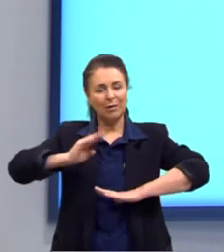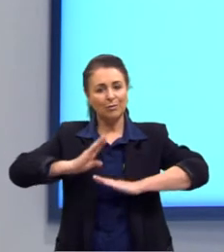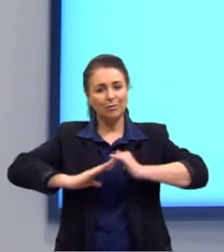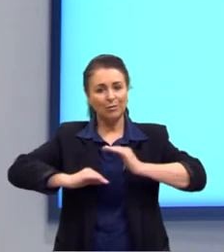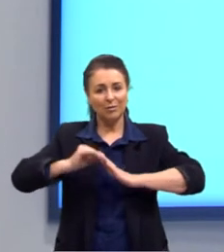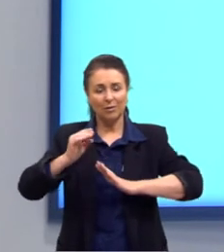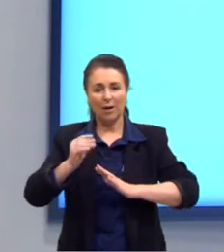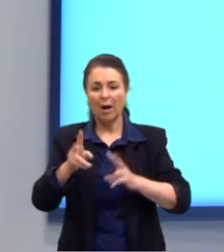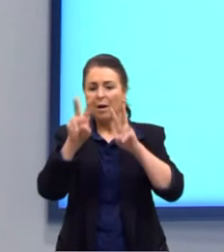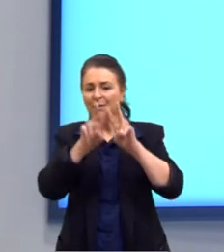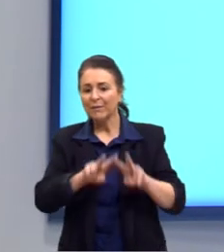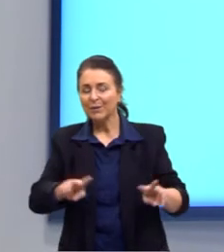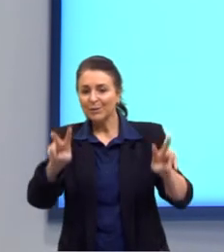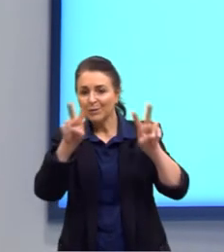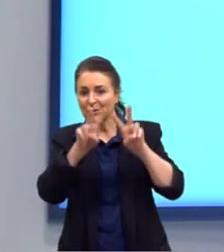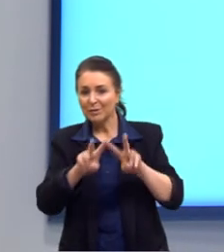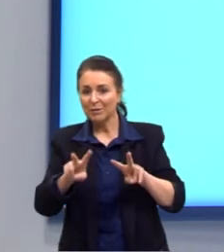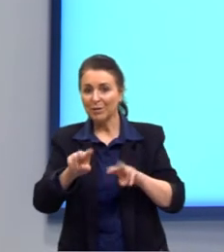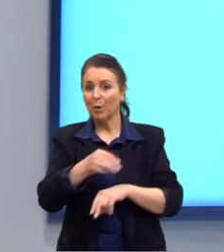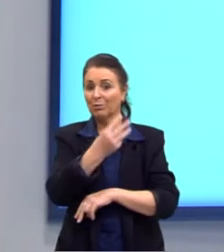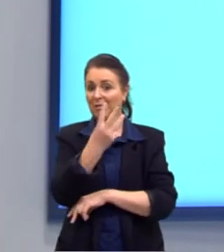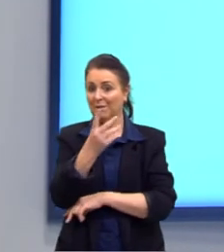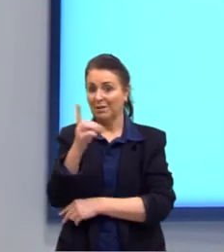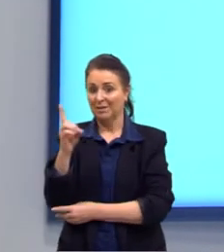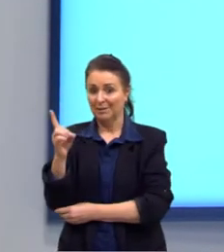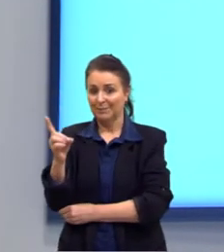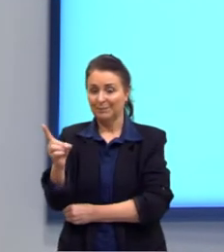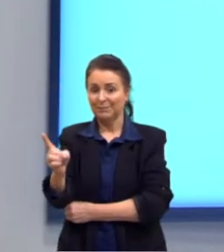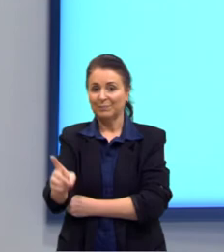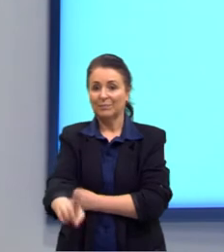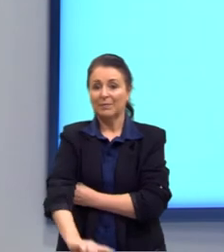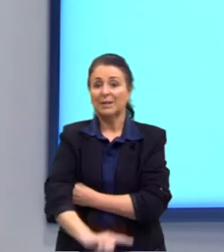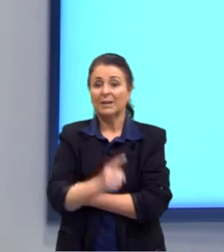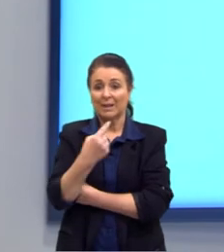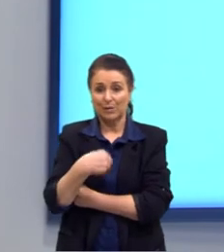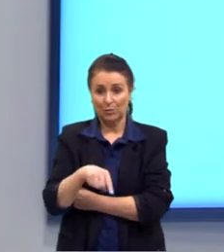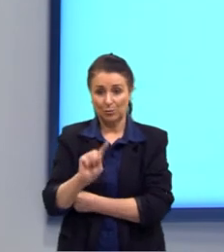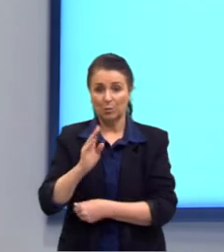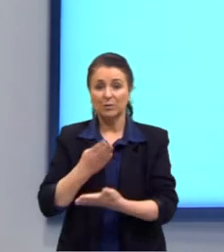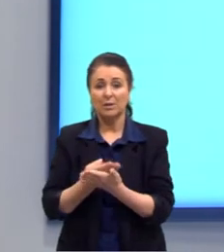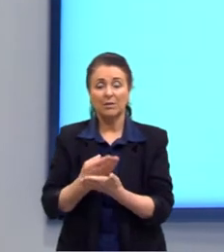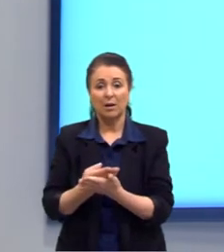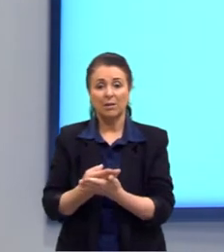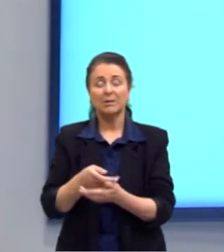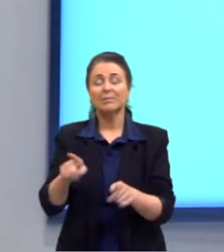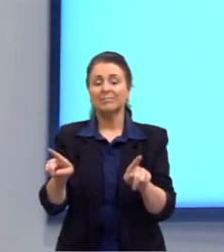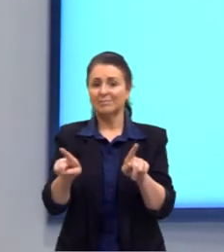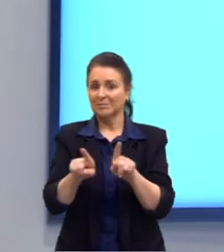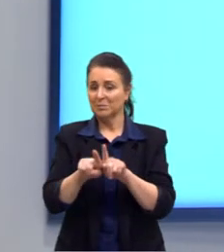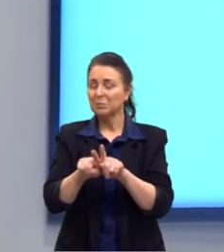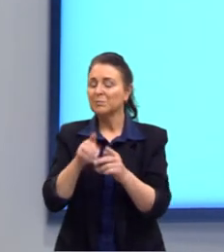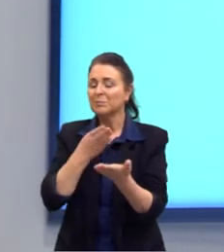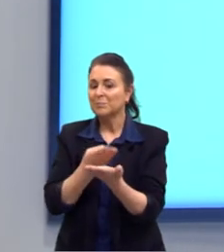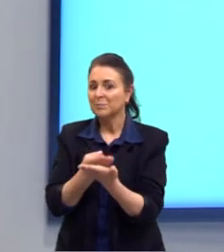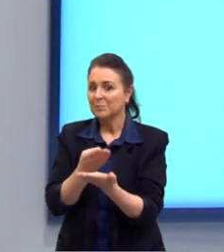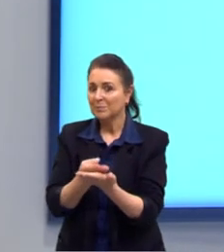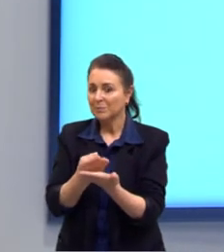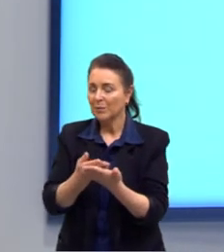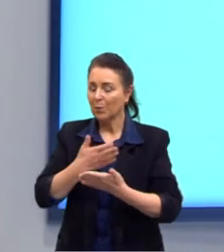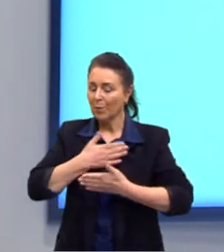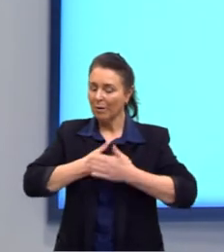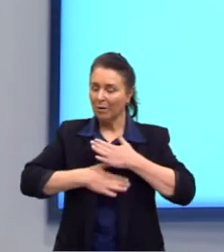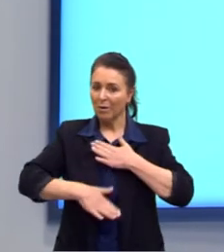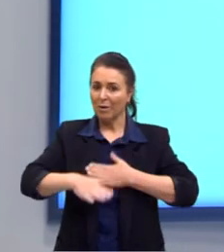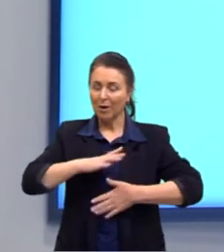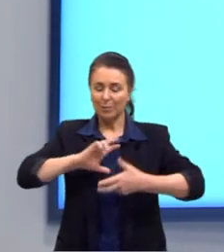essa visualização tridimensional. Nas próximas aulas nós vamos abordar, então, com bastante calma, os